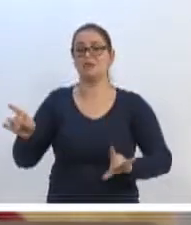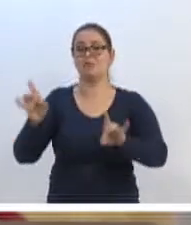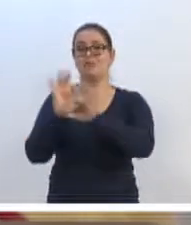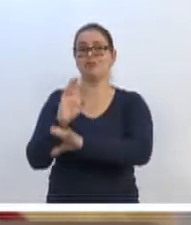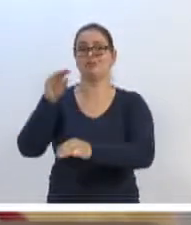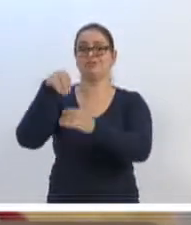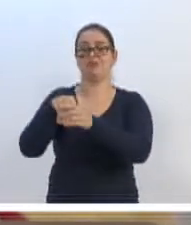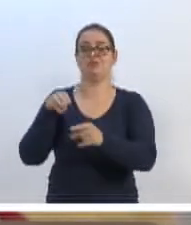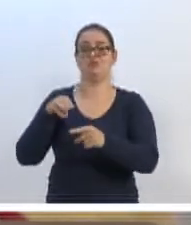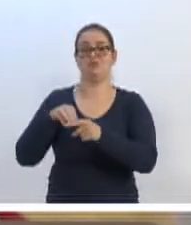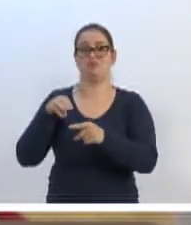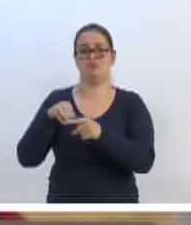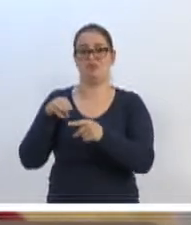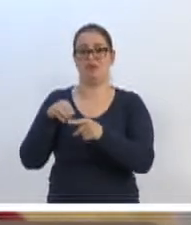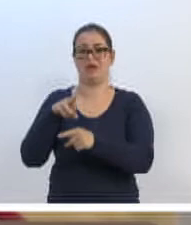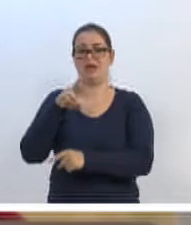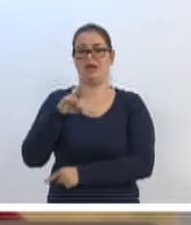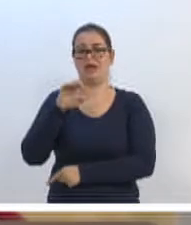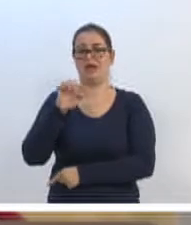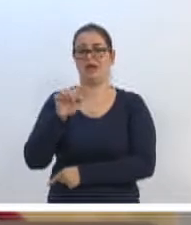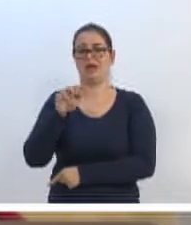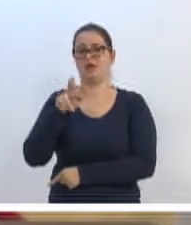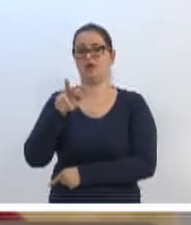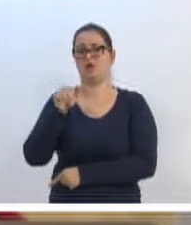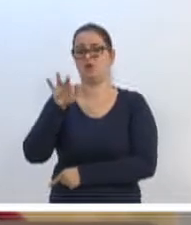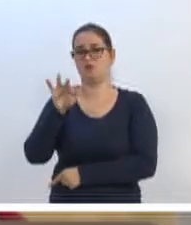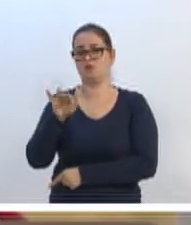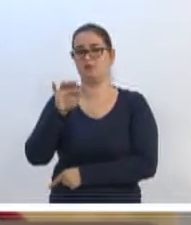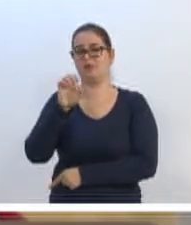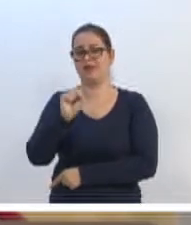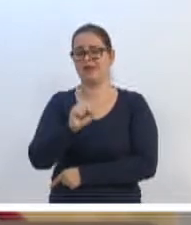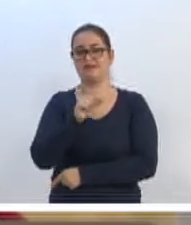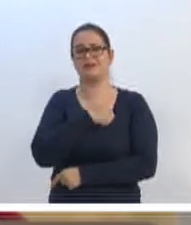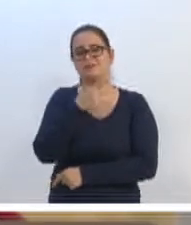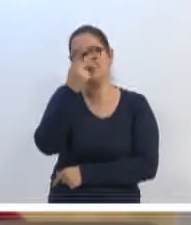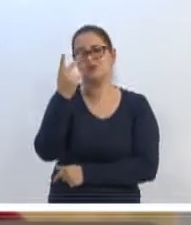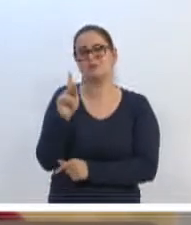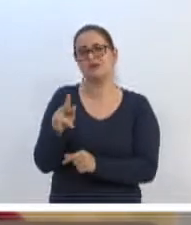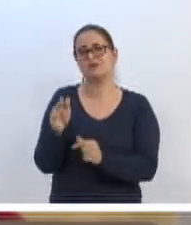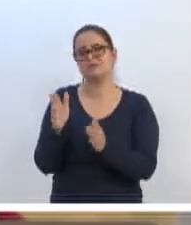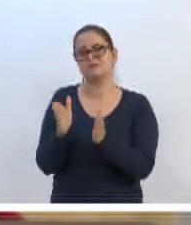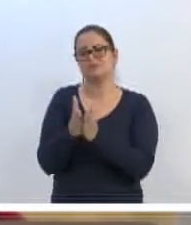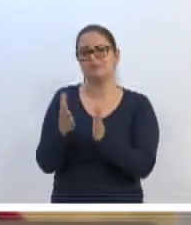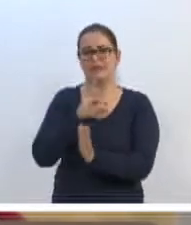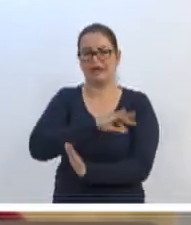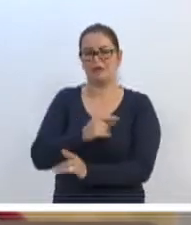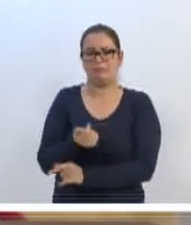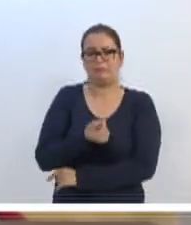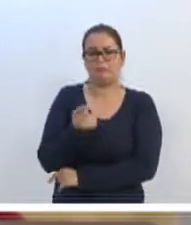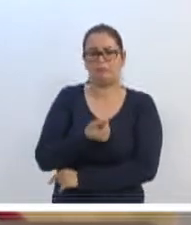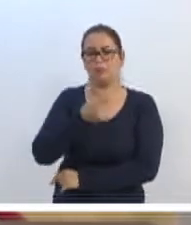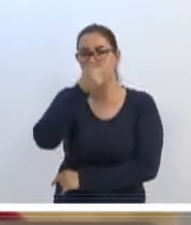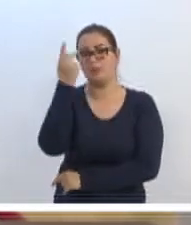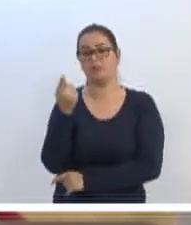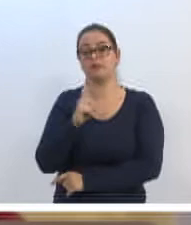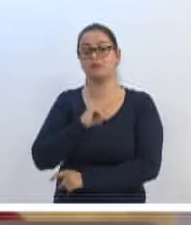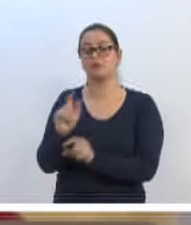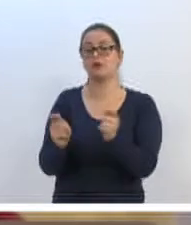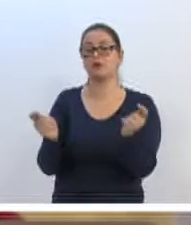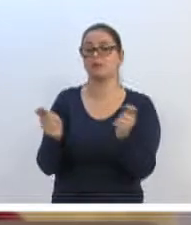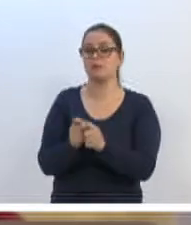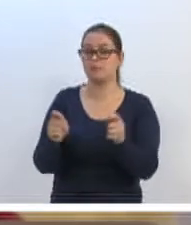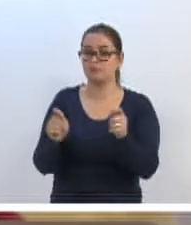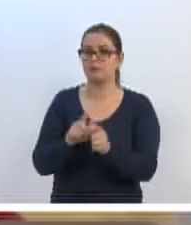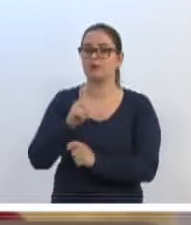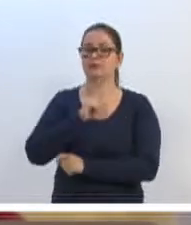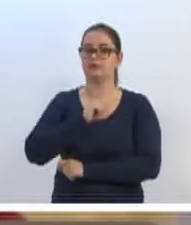município. E o Reurbi S, quando são as pessoas que elas são de baixa renda, você faz com que essas pessoas tenham a possibilidade